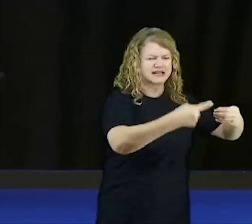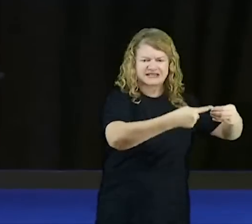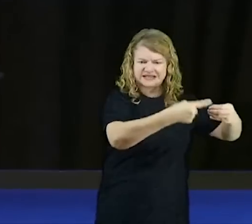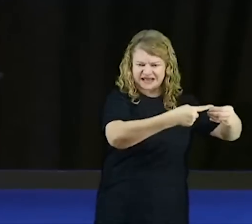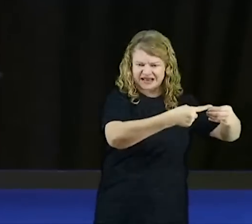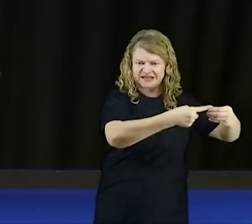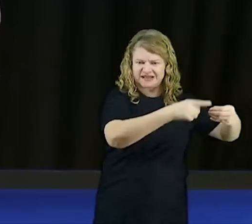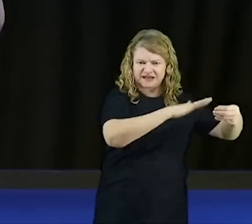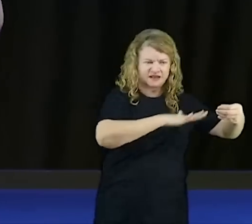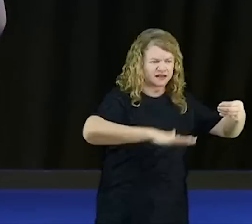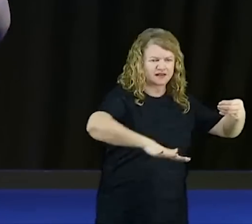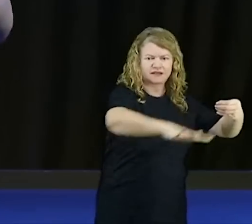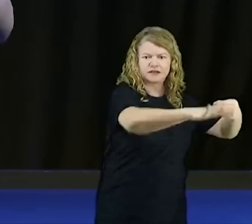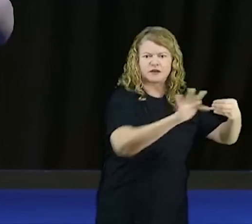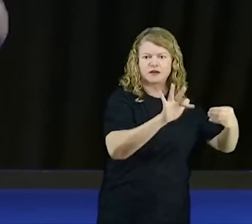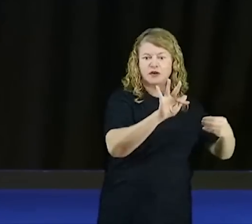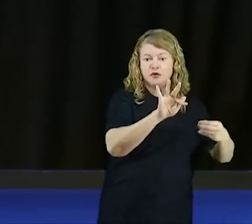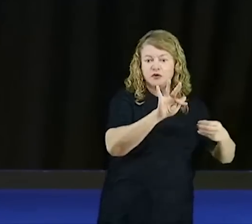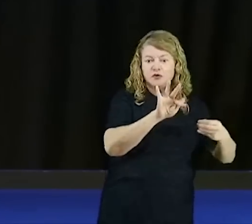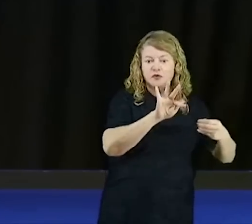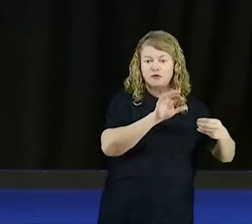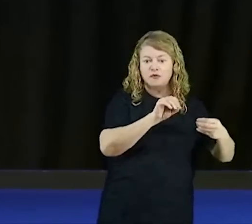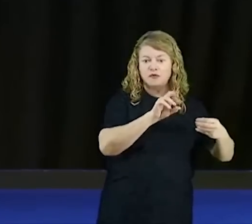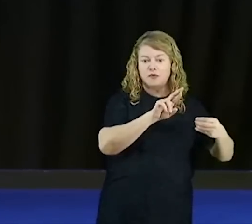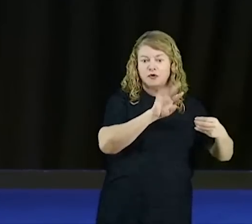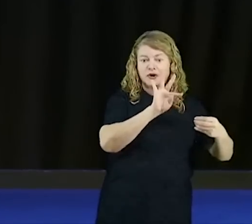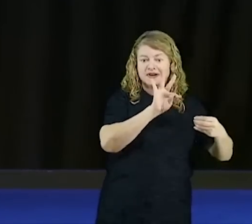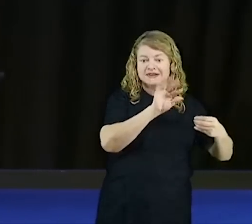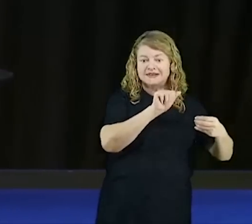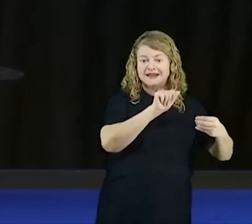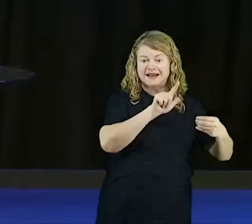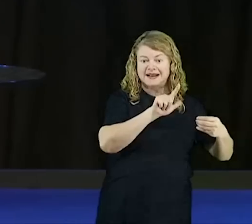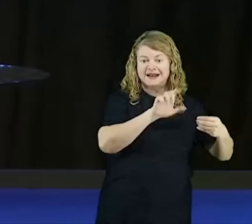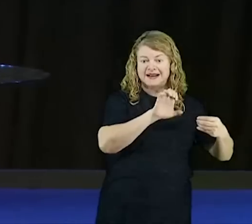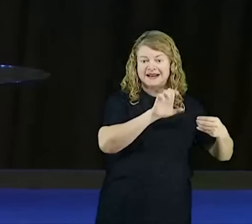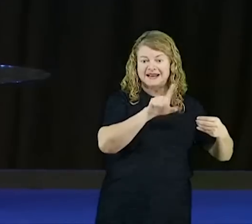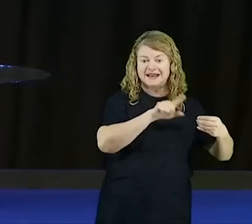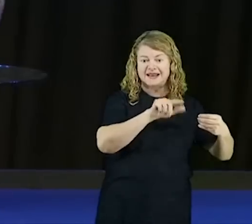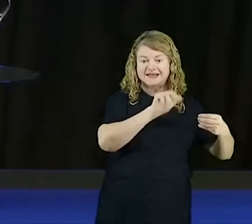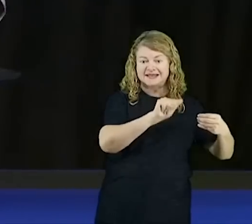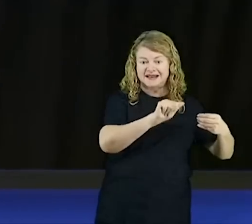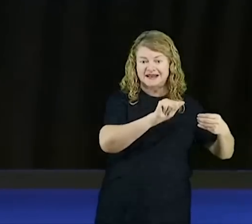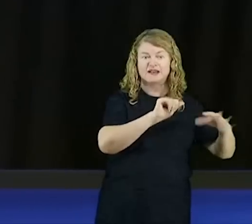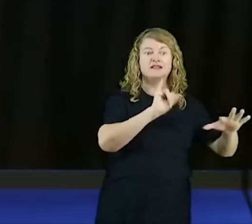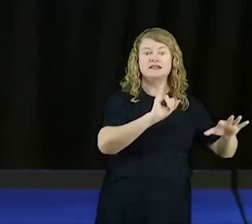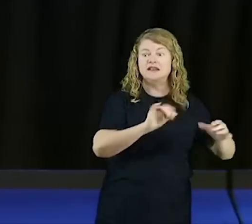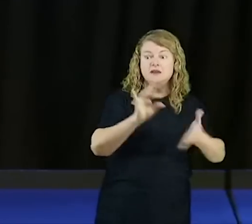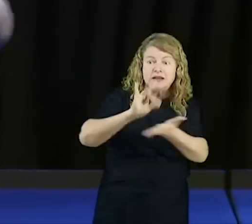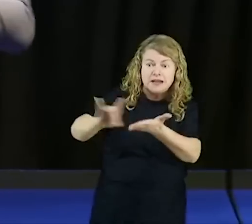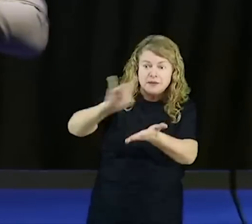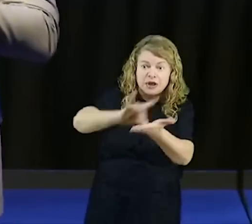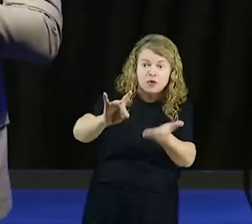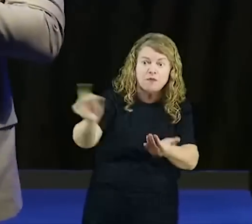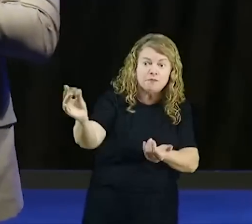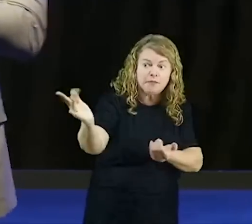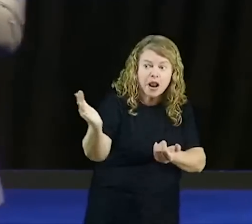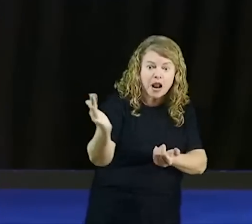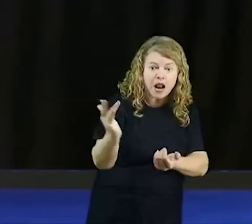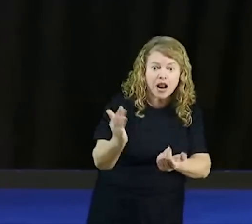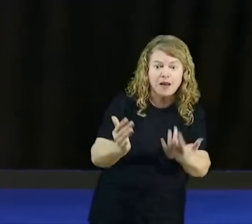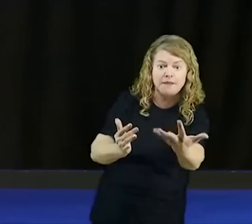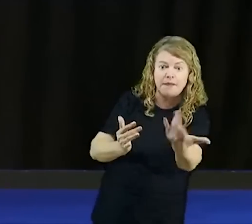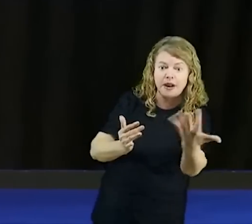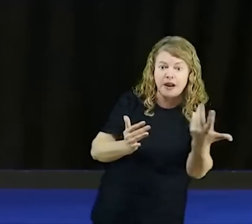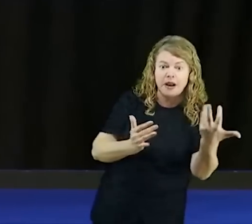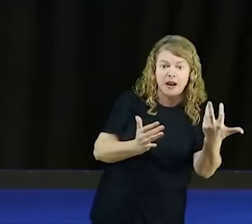daquela fortaleza. Quando havia um ataque, você pegava tudo aquilo que era de valor e colocava para dentro a fortaleza, inclusive as